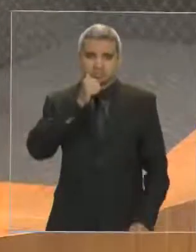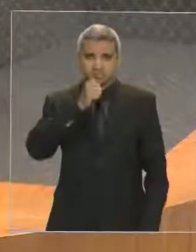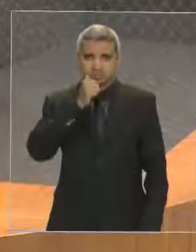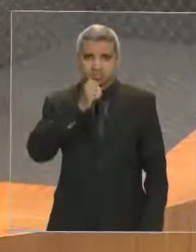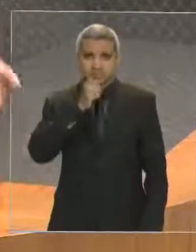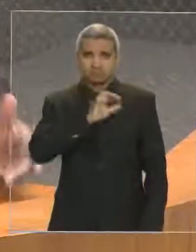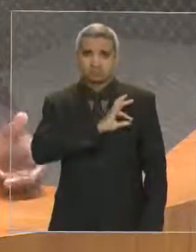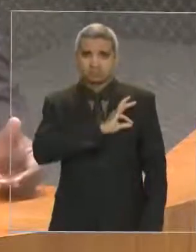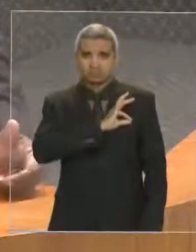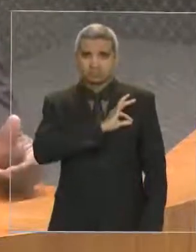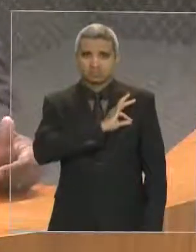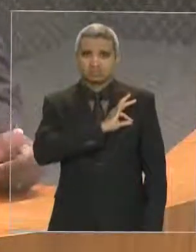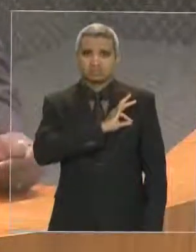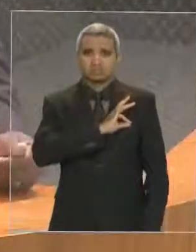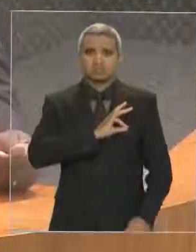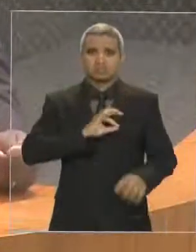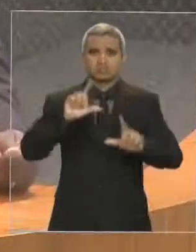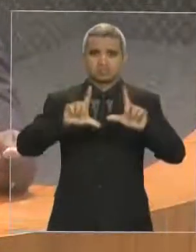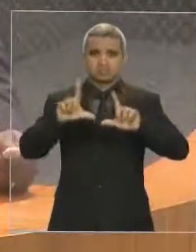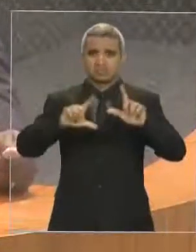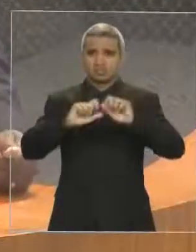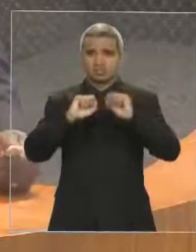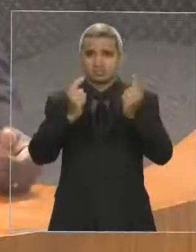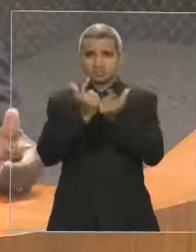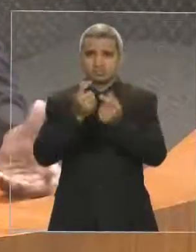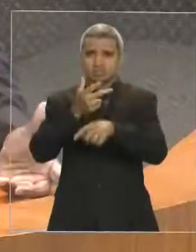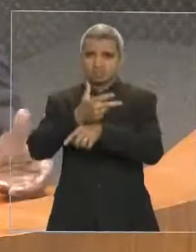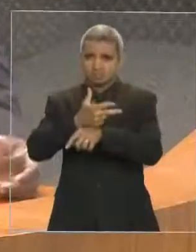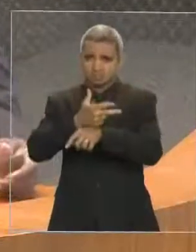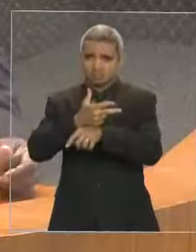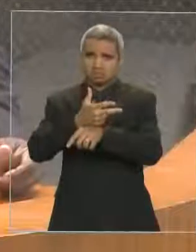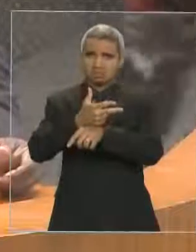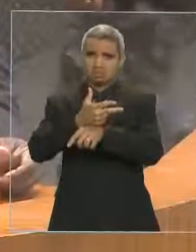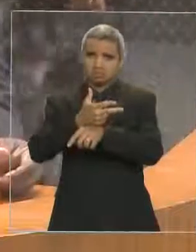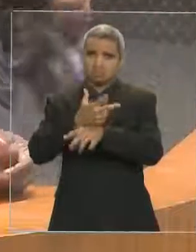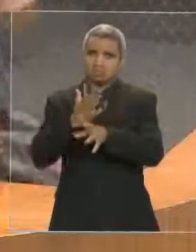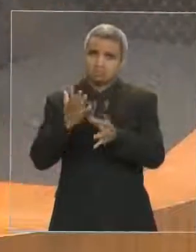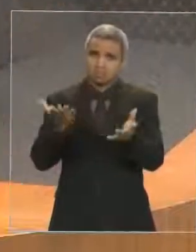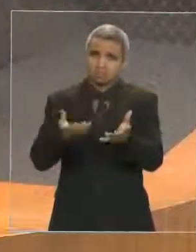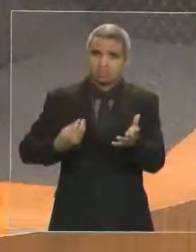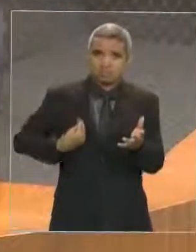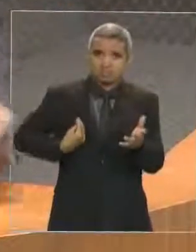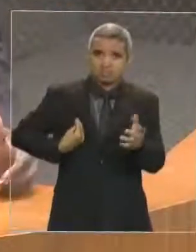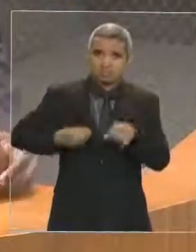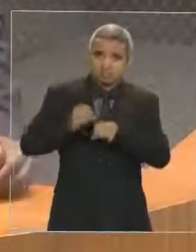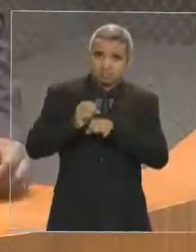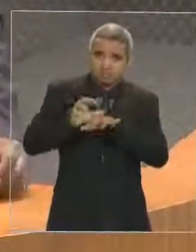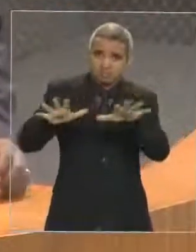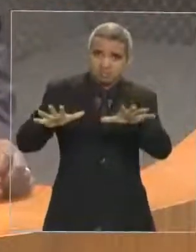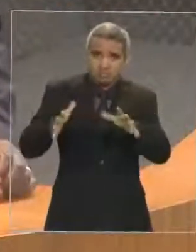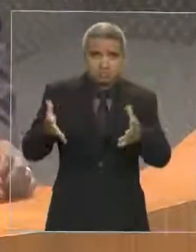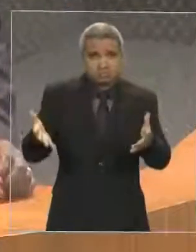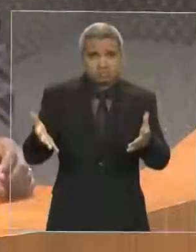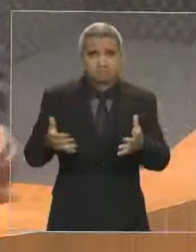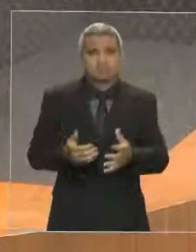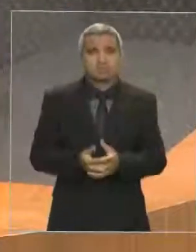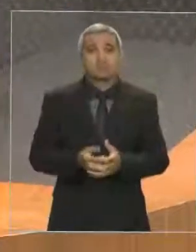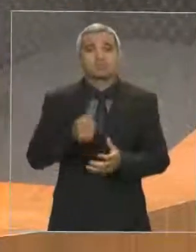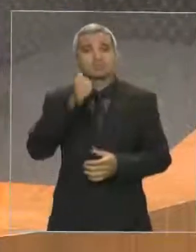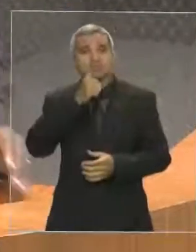aqui, porque a TV Assembleia está filmando, ao vivo, daquilo que ela está passando hoje em dia.